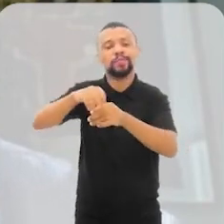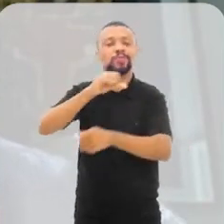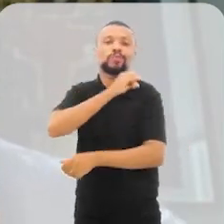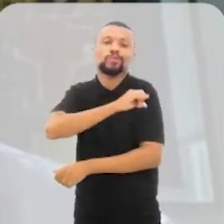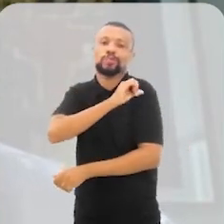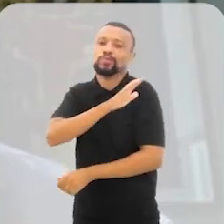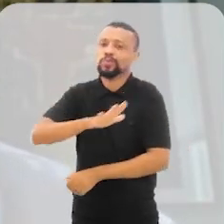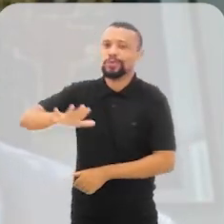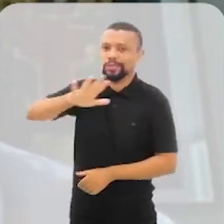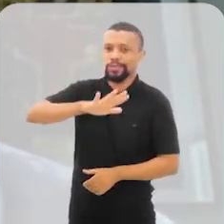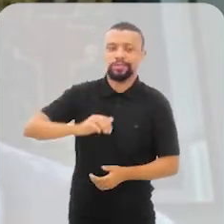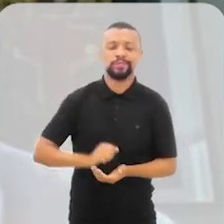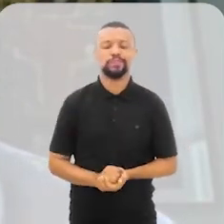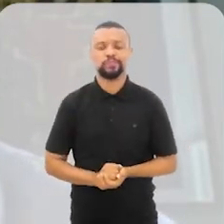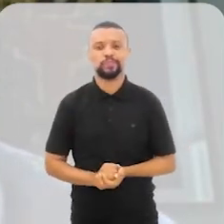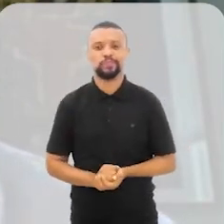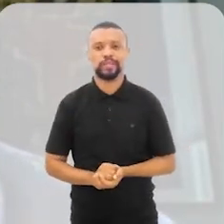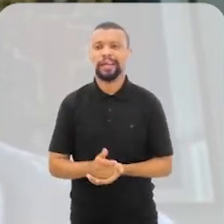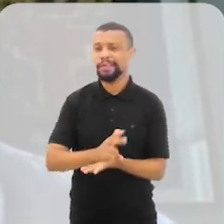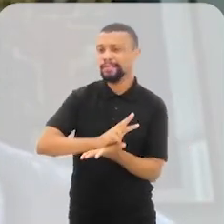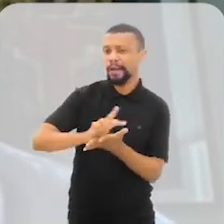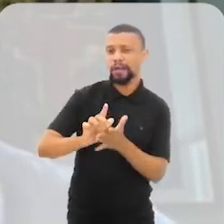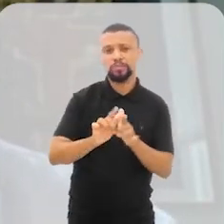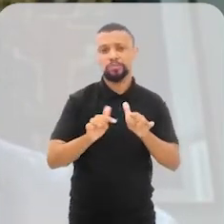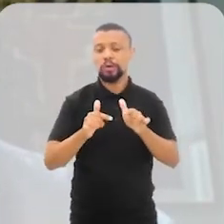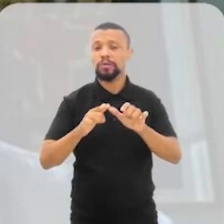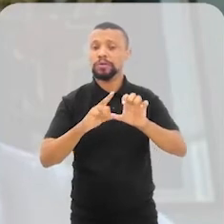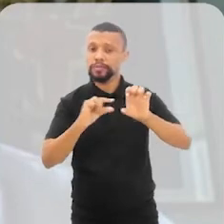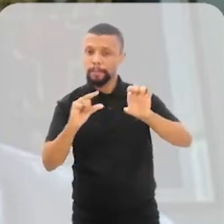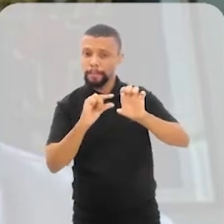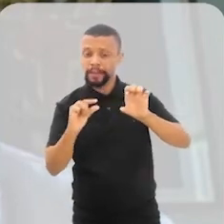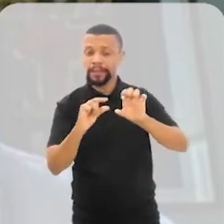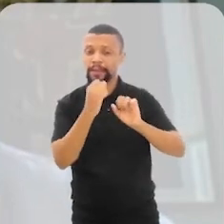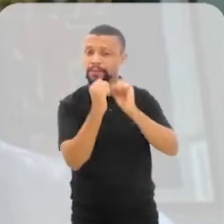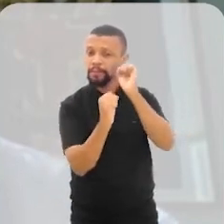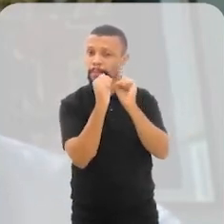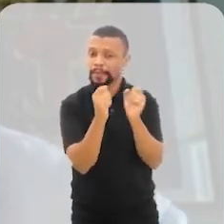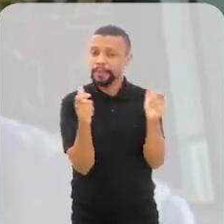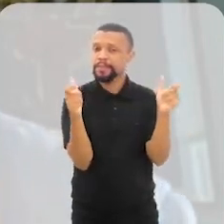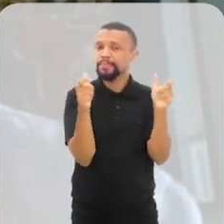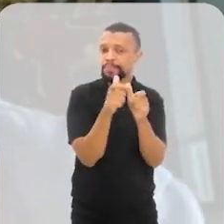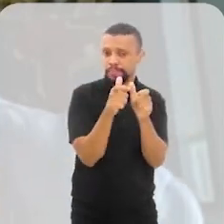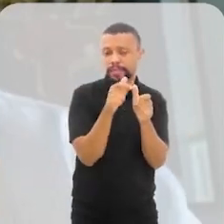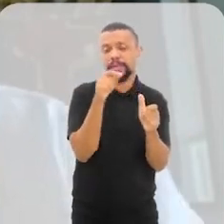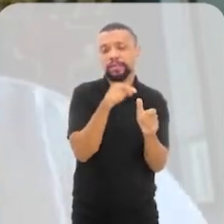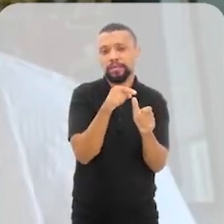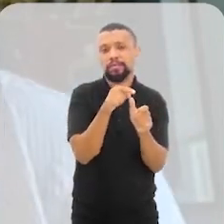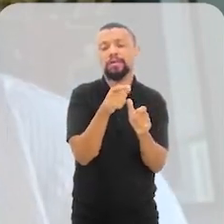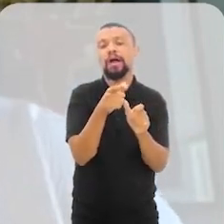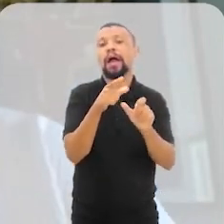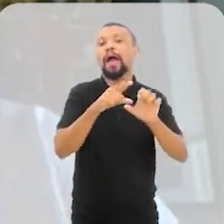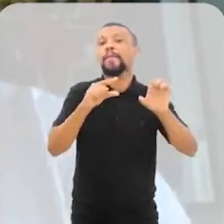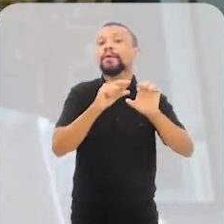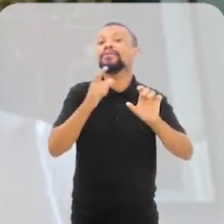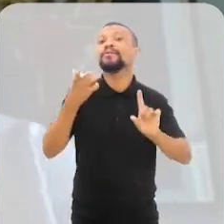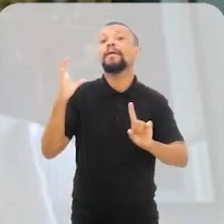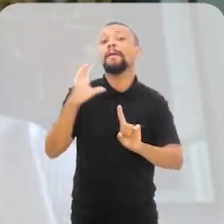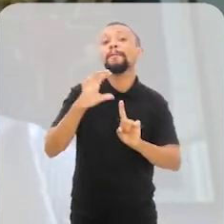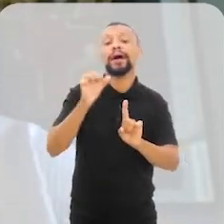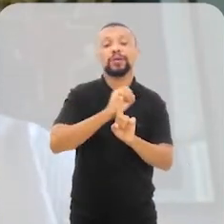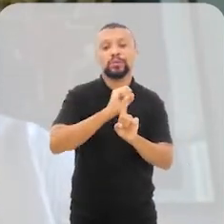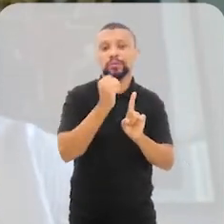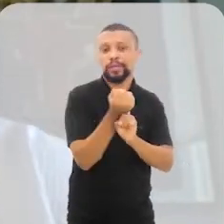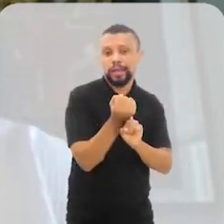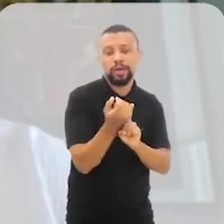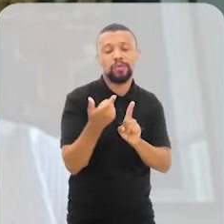vários desses empreendimentos de pequenas empresas são empreendimentos de impacto, impacto